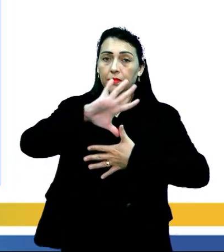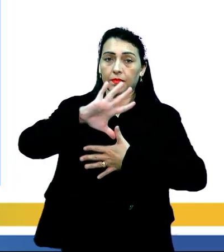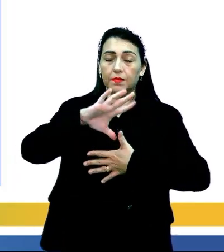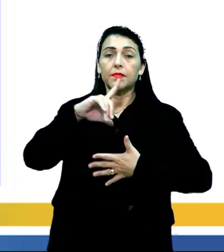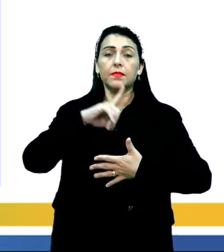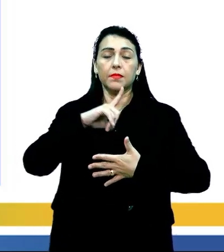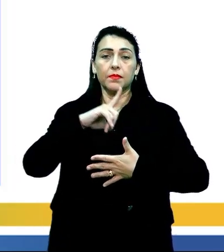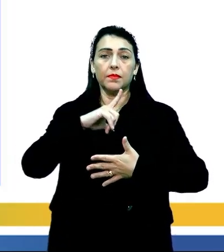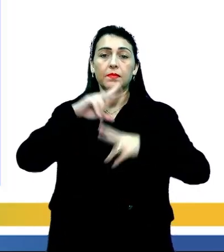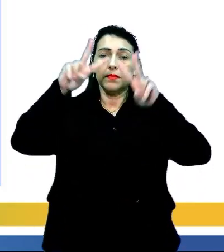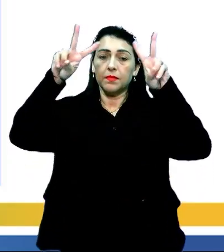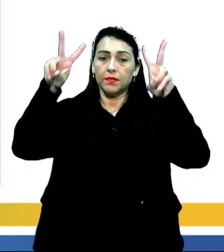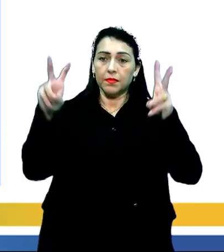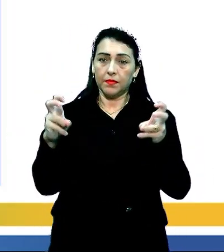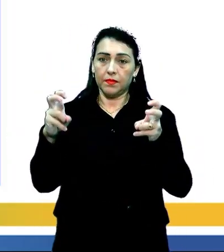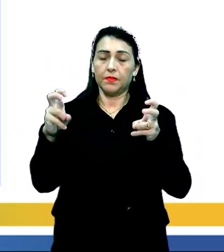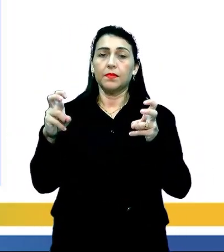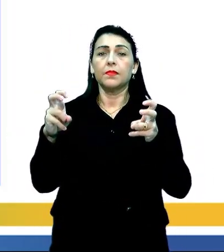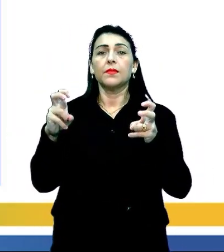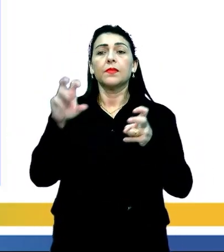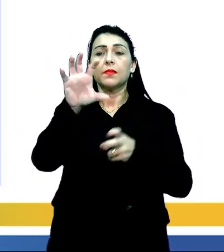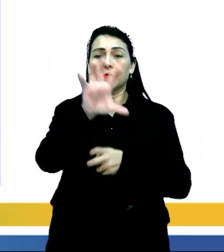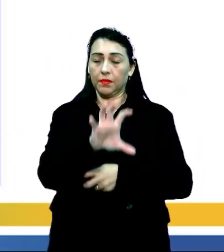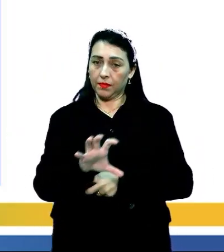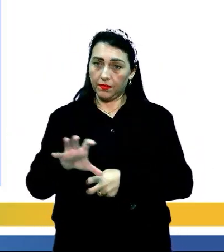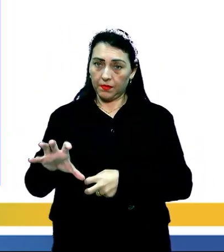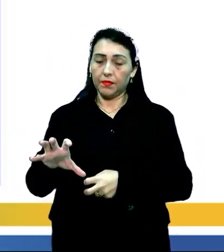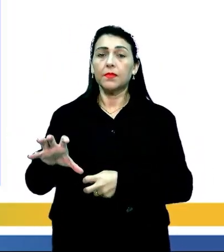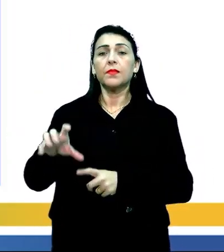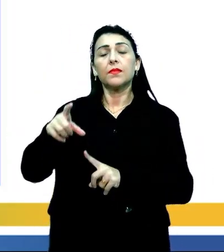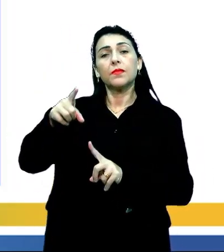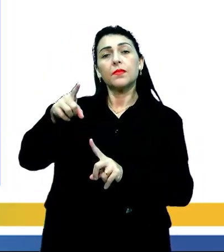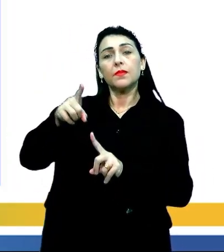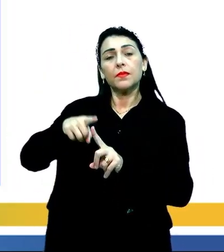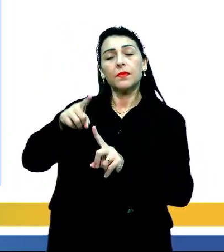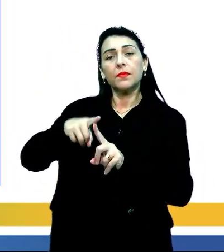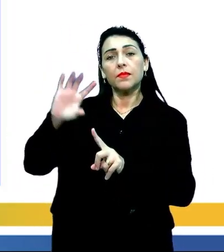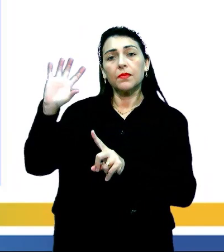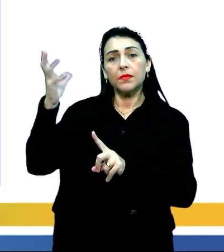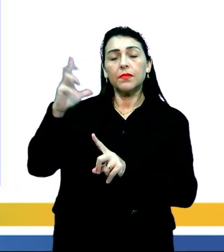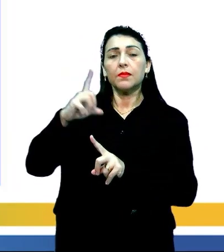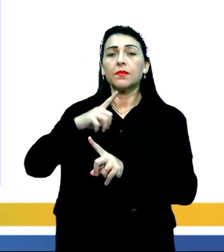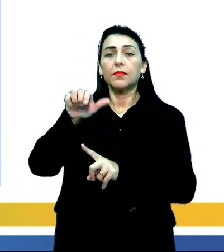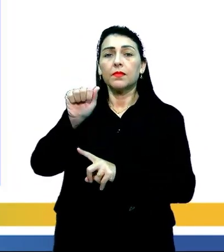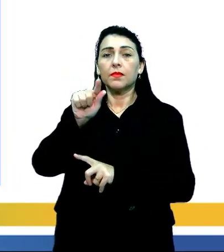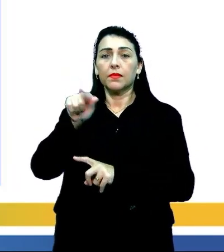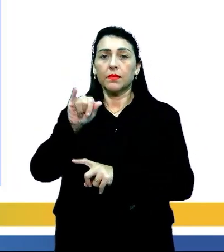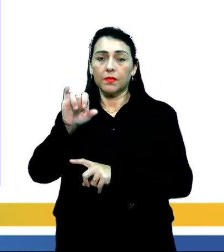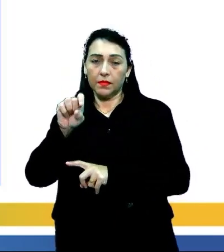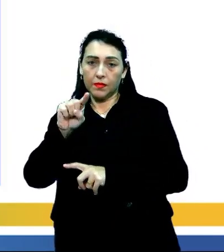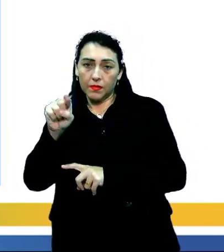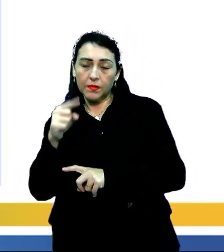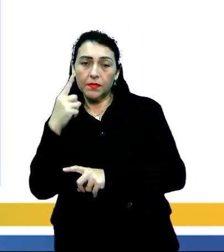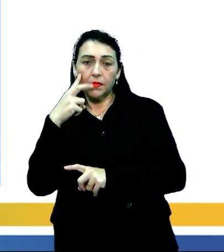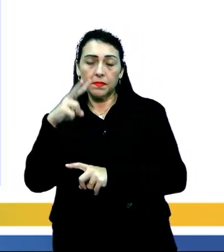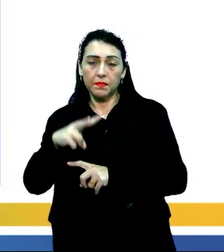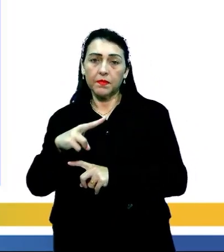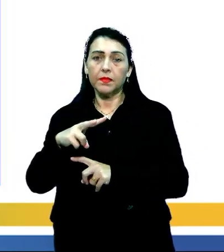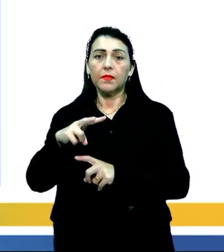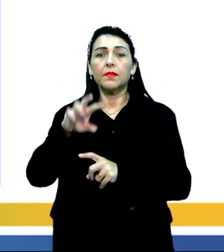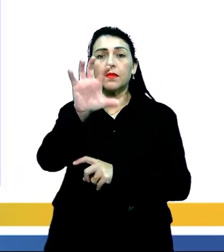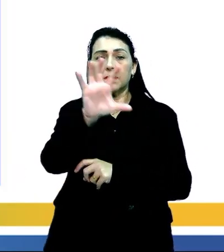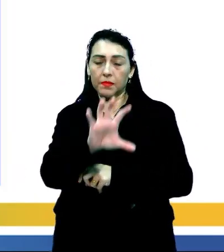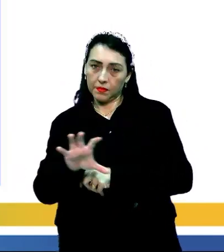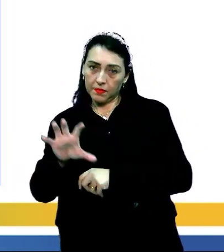gente tem como título domínios morfoclimáticos segundo Aziz Abissabe e aqui no mapa a gente vai ver a distribuição desses domínios